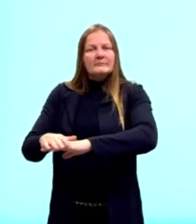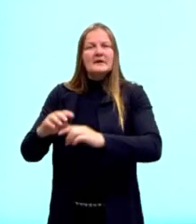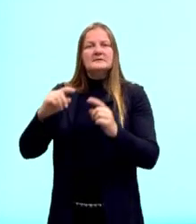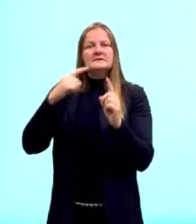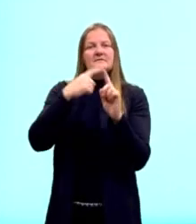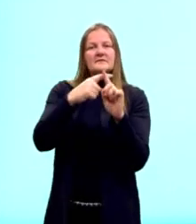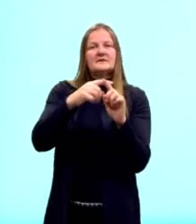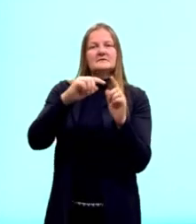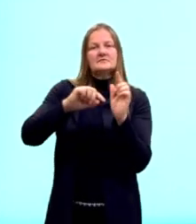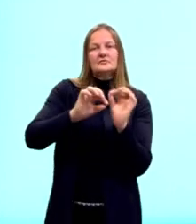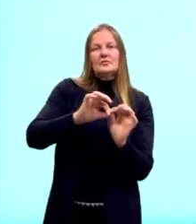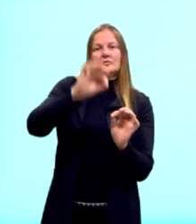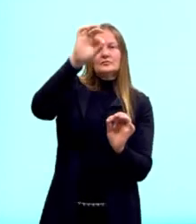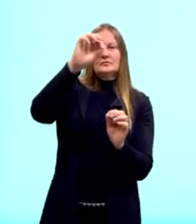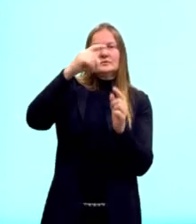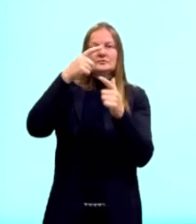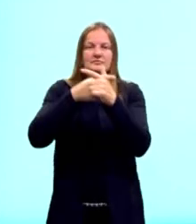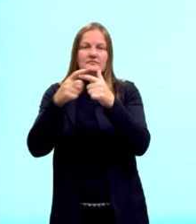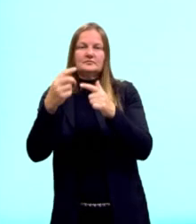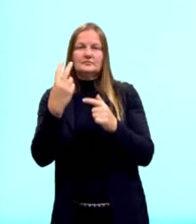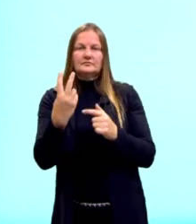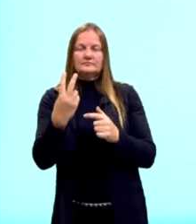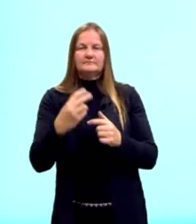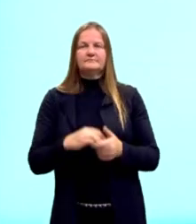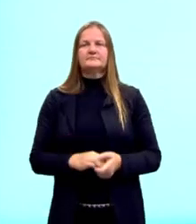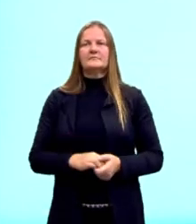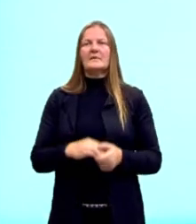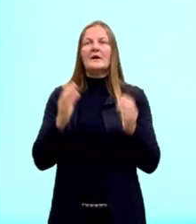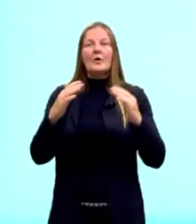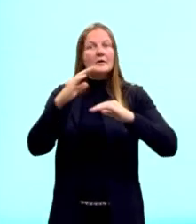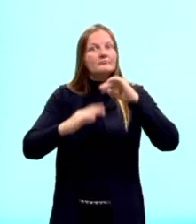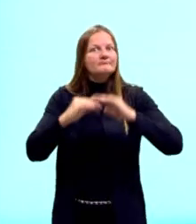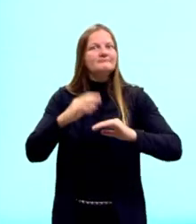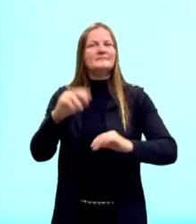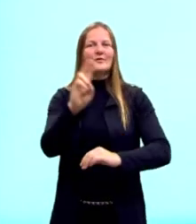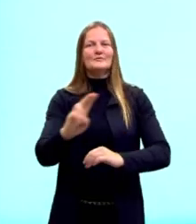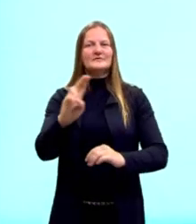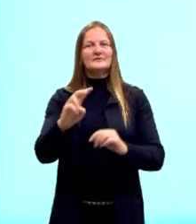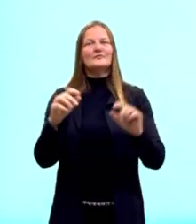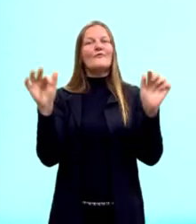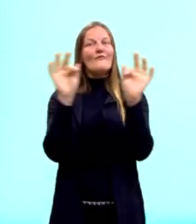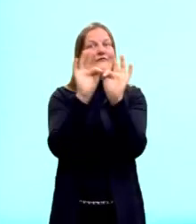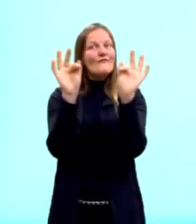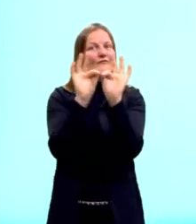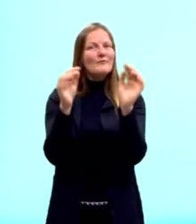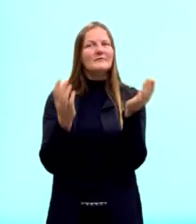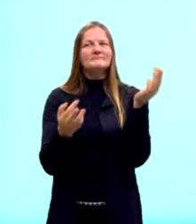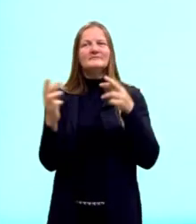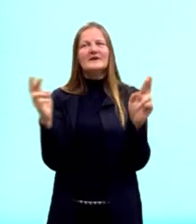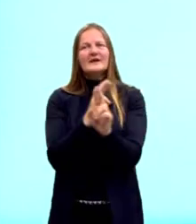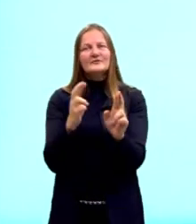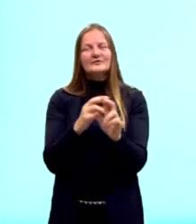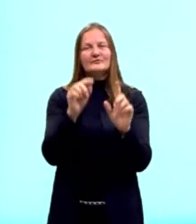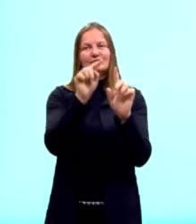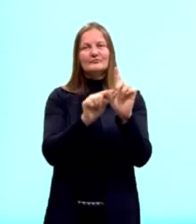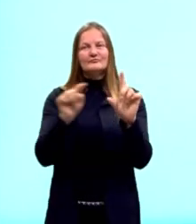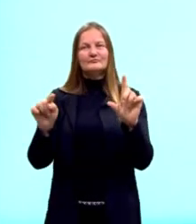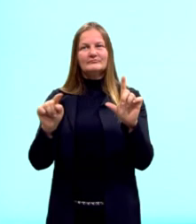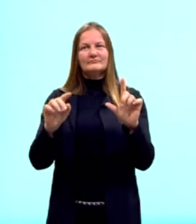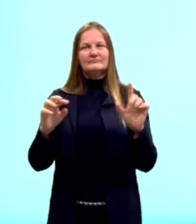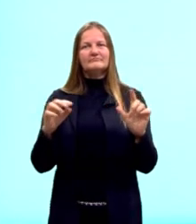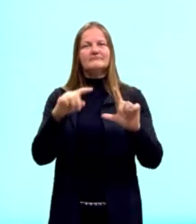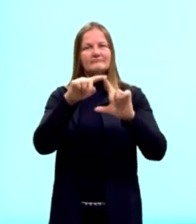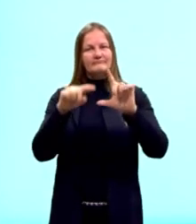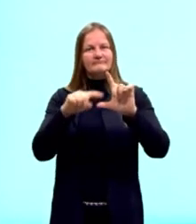altura dividido por 2. E aqui nós vamos aplicar esta fórmula também relacionando os lados do triângulo